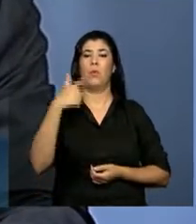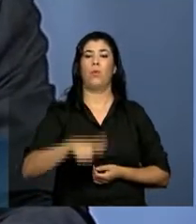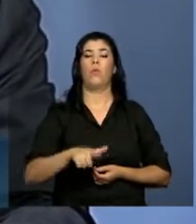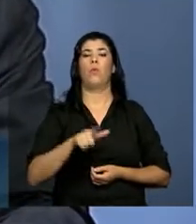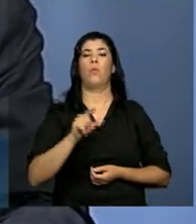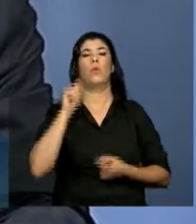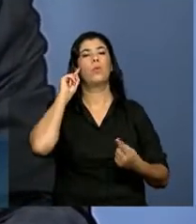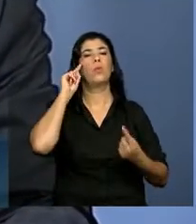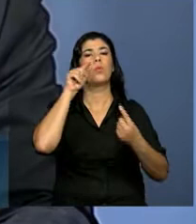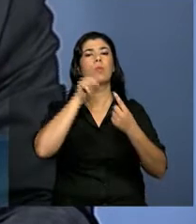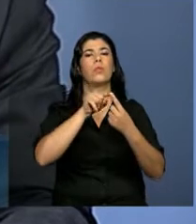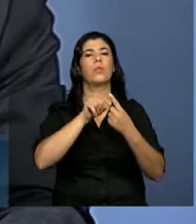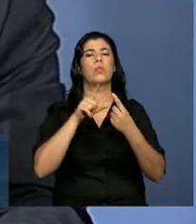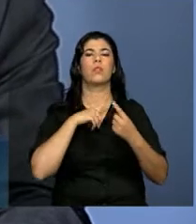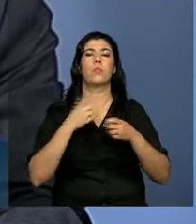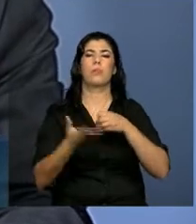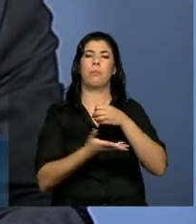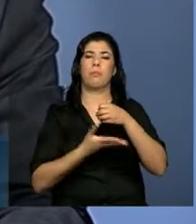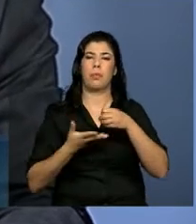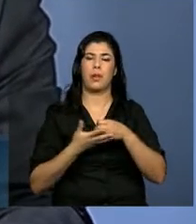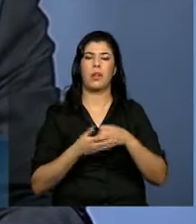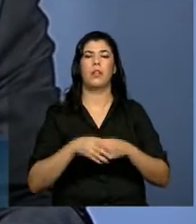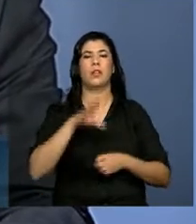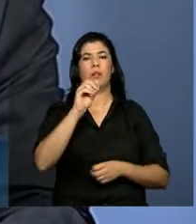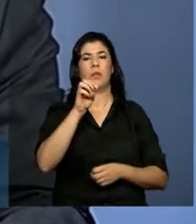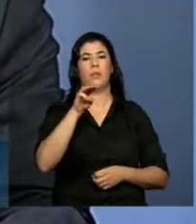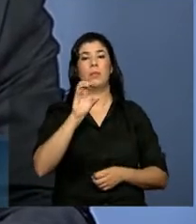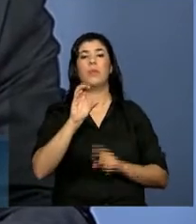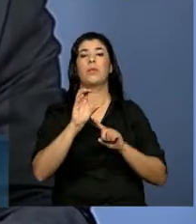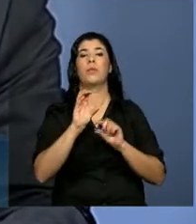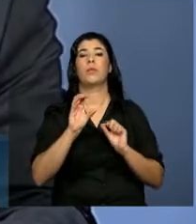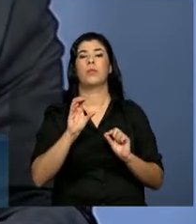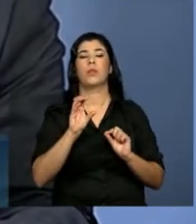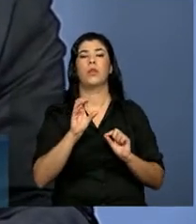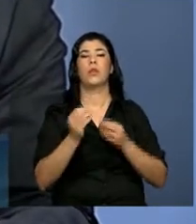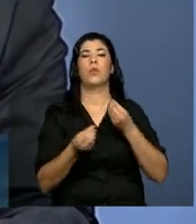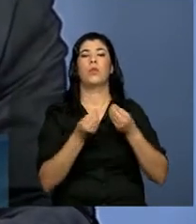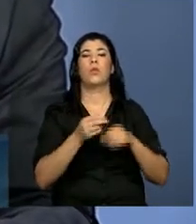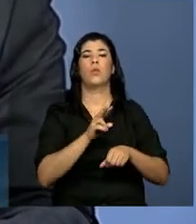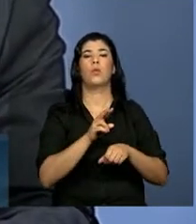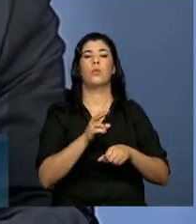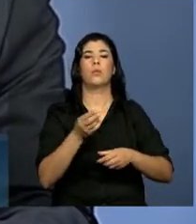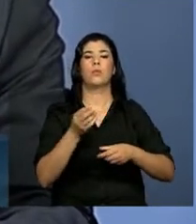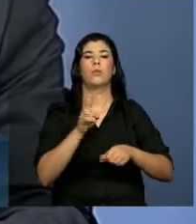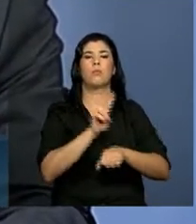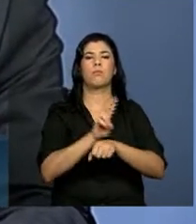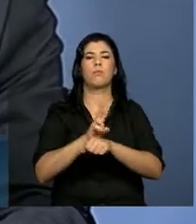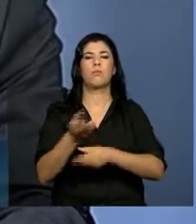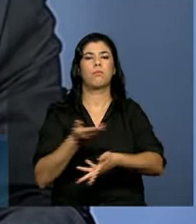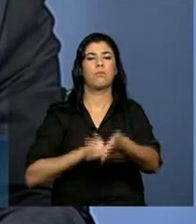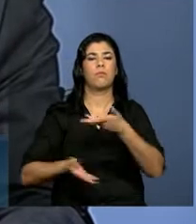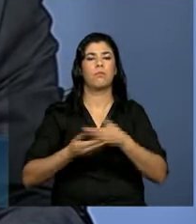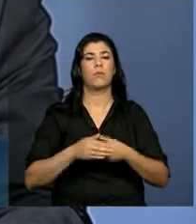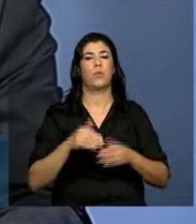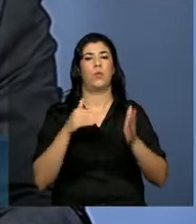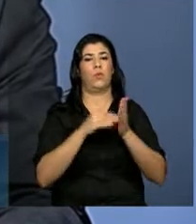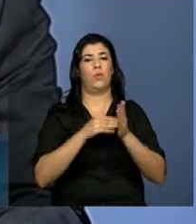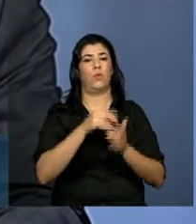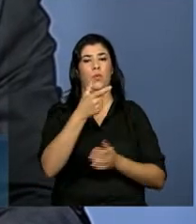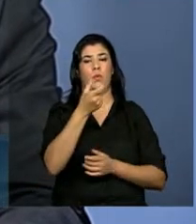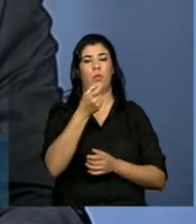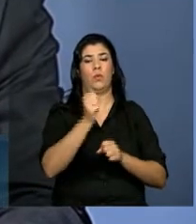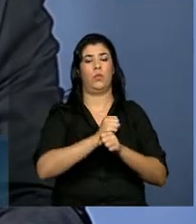pilar da OMC é o mecanismo de solução de controvérsias. Nesses 20 anos nós já